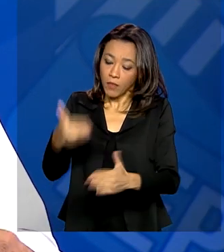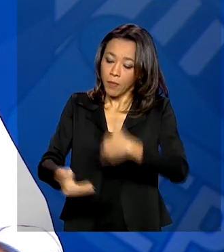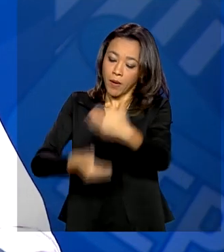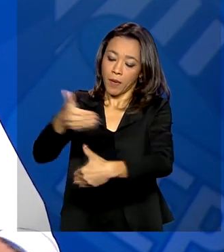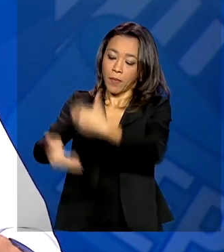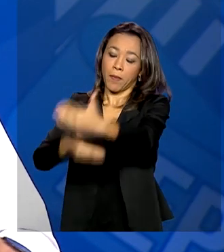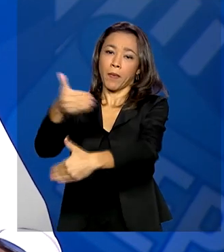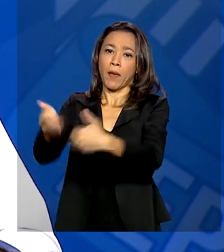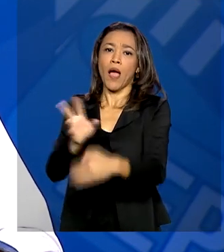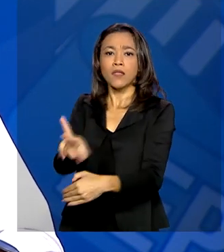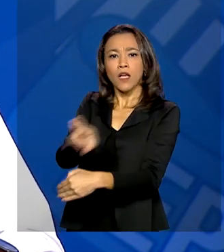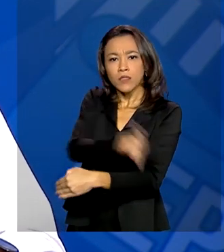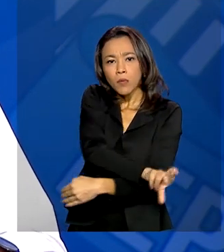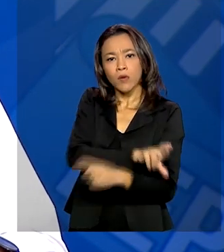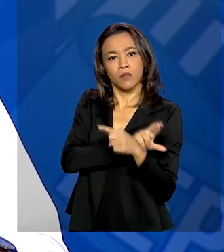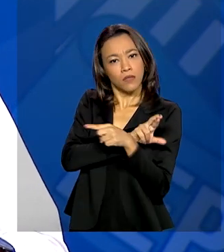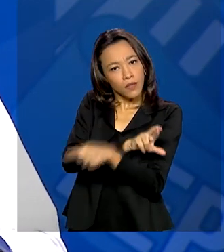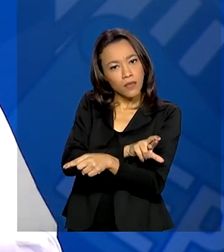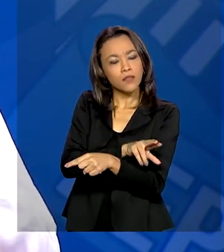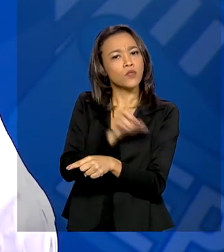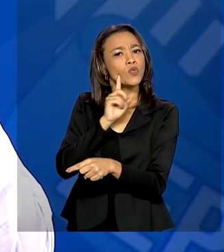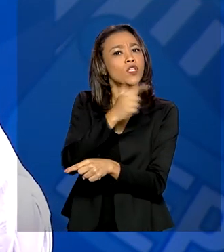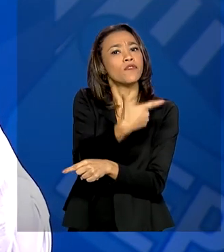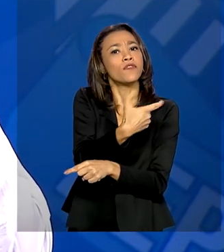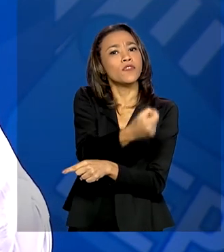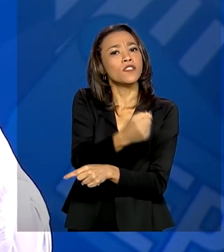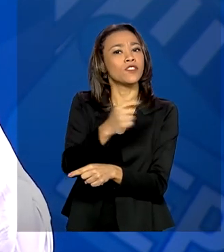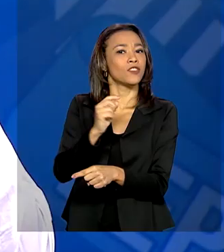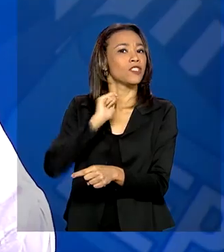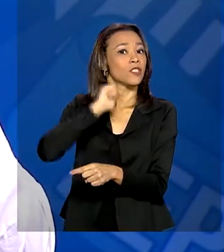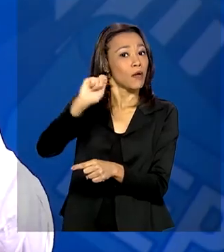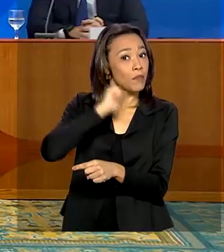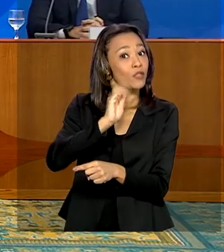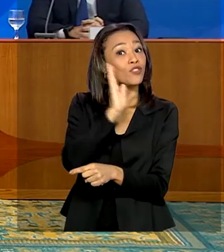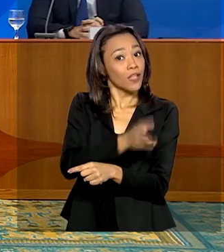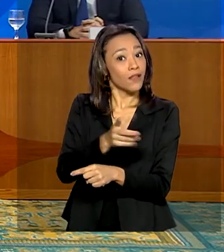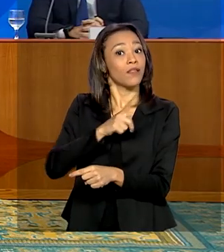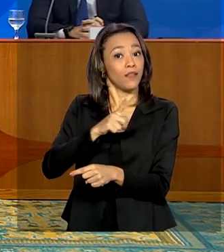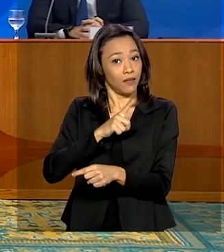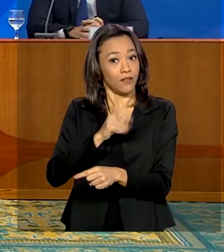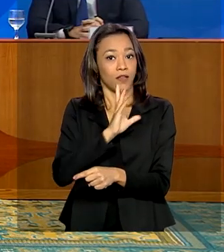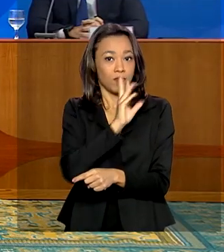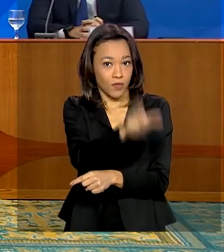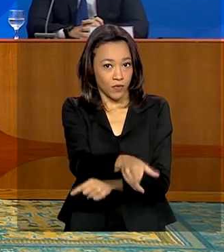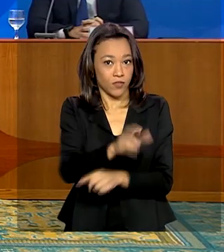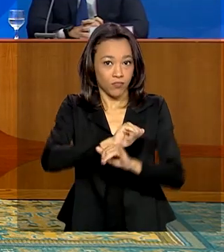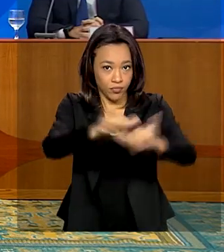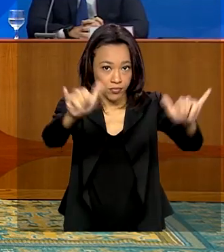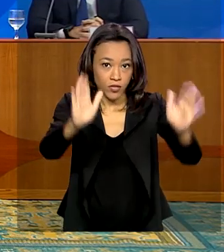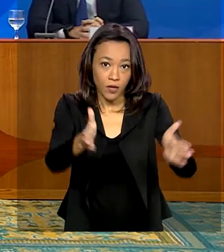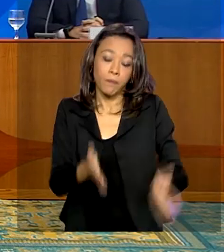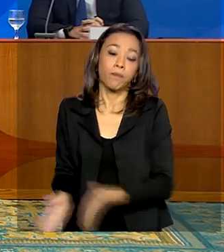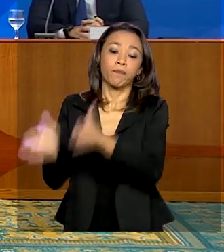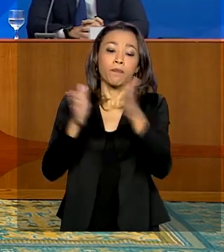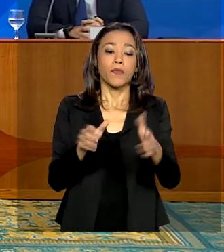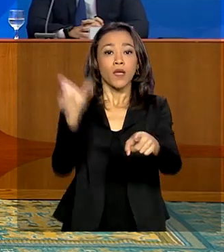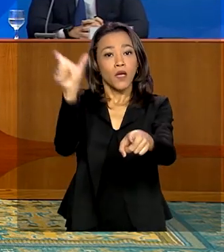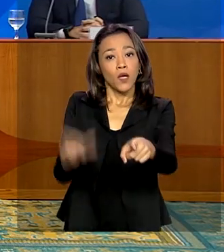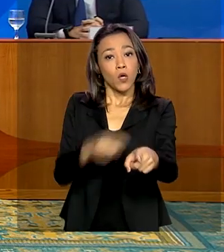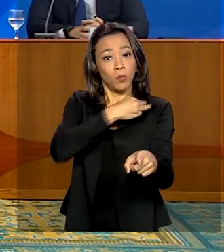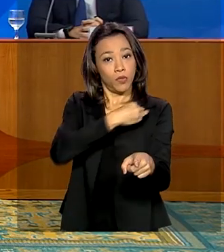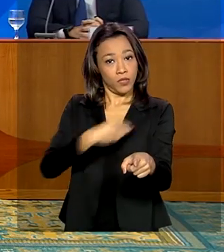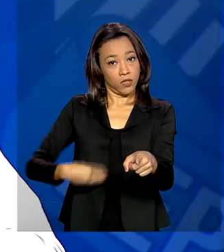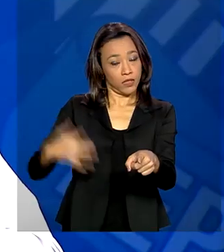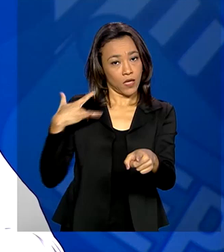preliminares de alguns deles, a partir do dia 20 de abril, nós já começamos a ter. O Ministro da Saúde também falou sobre o uso da